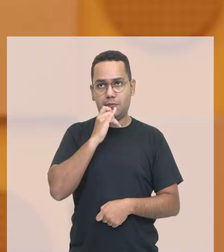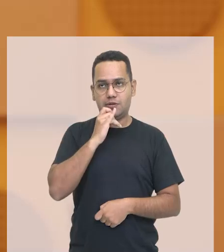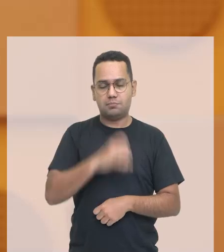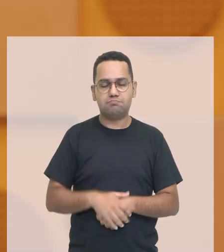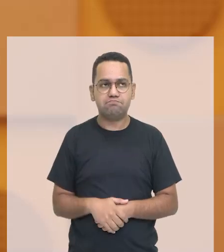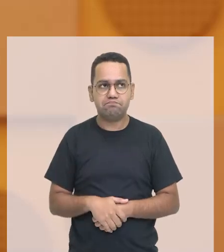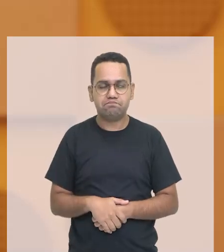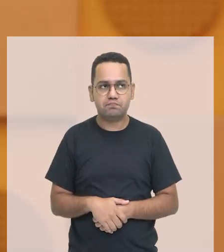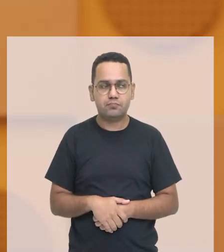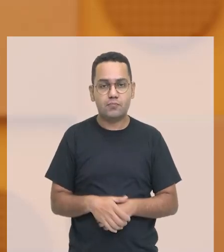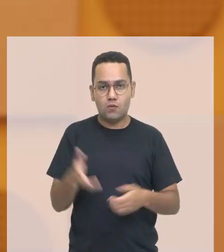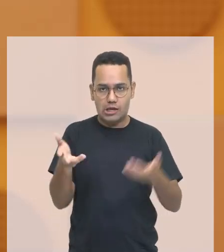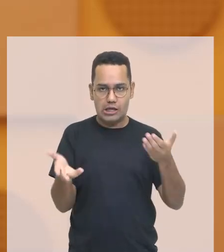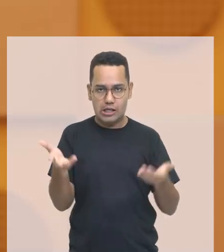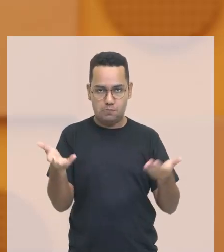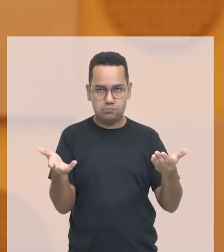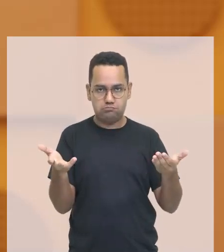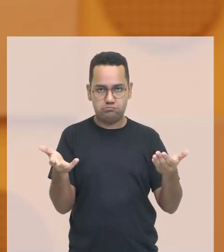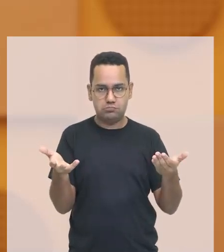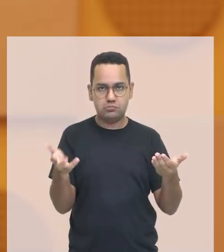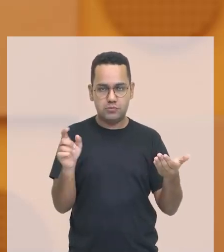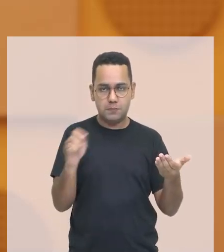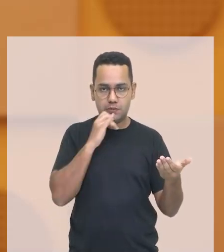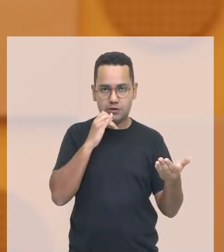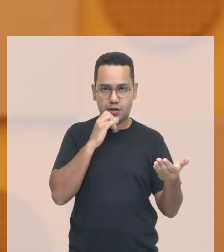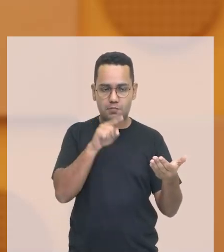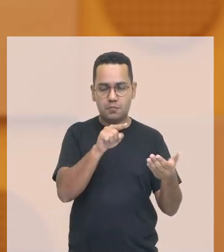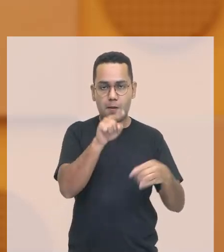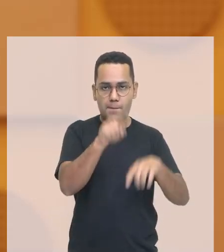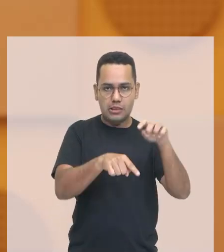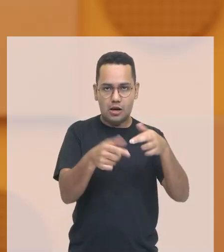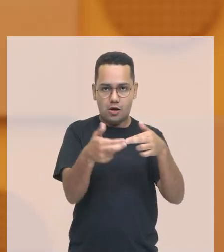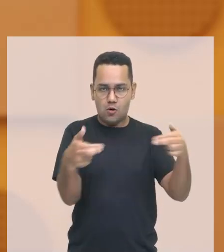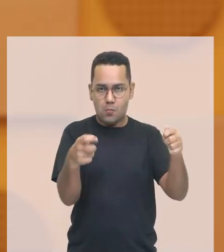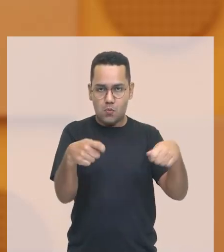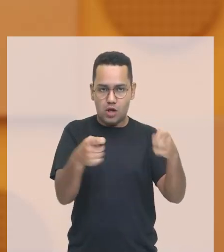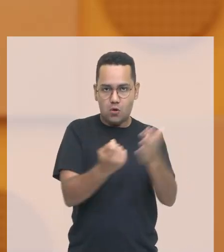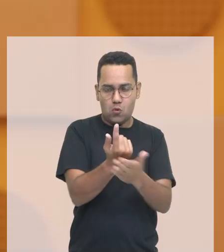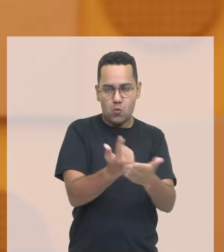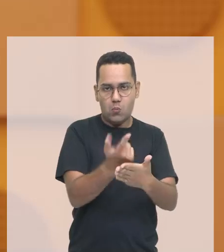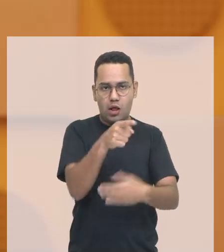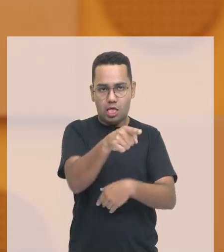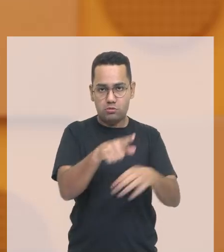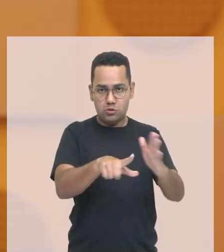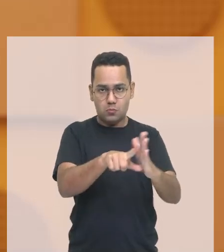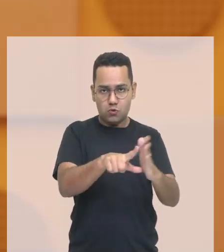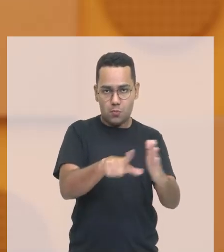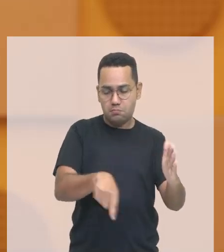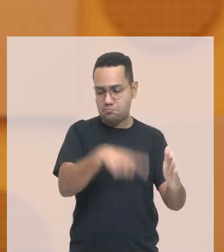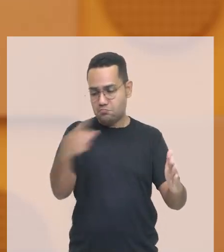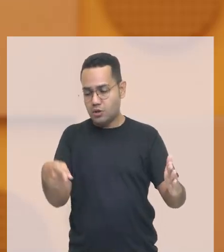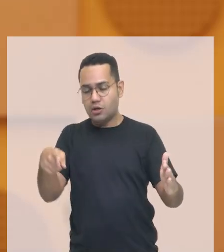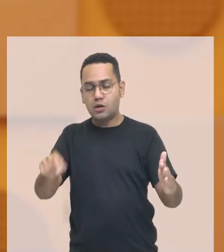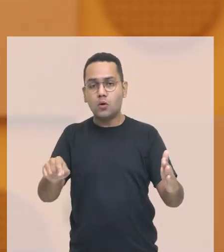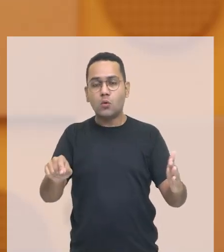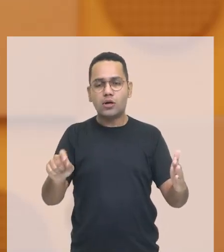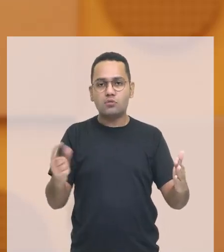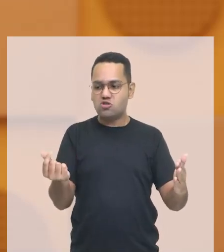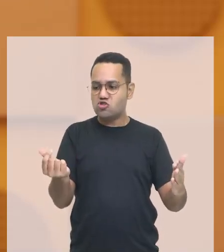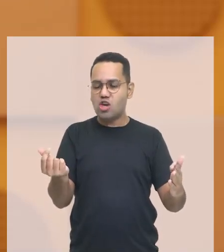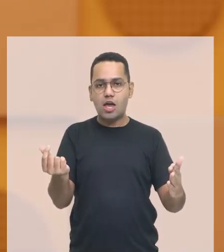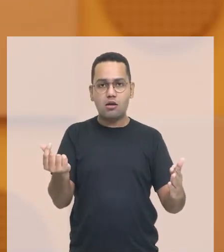no comércio e a quantidade de moeda que está circulando. tem que ter um equilíbrio entre esses dois